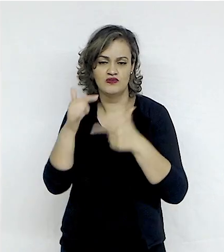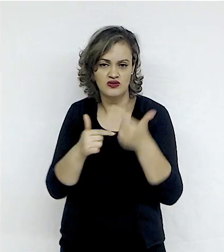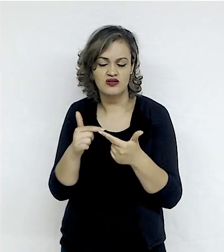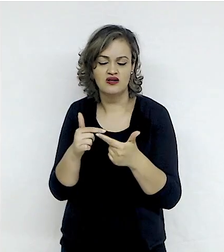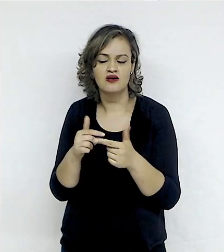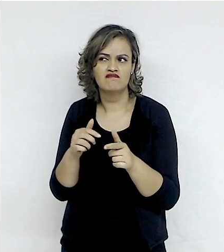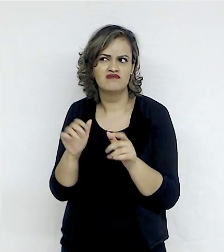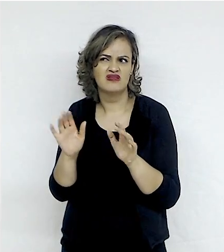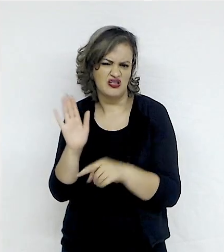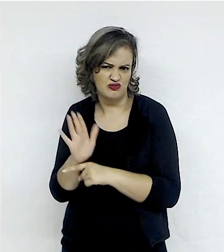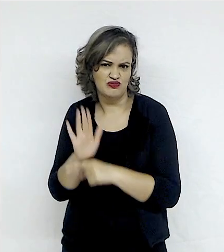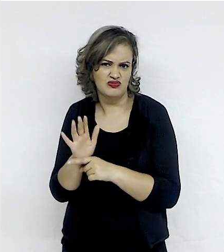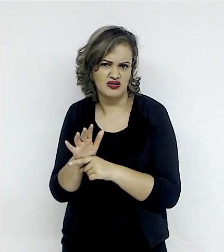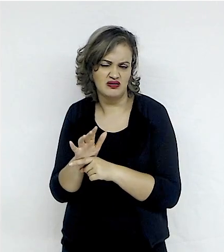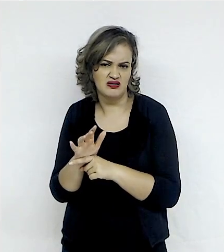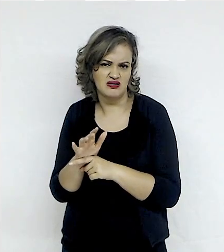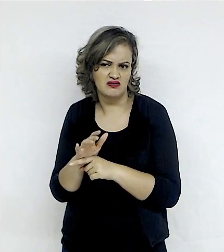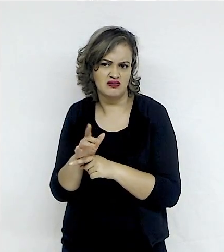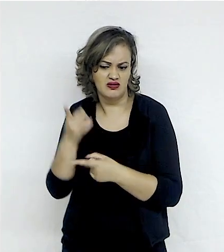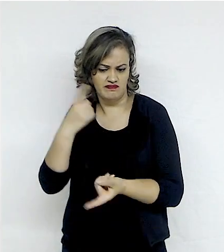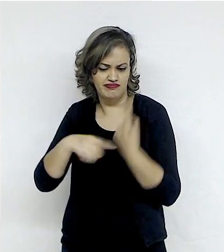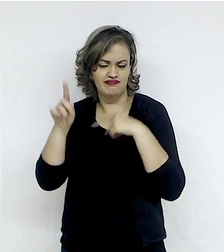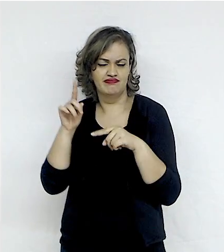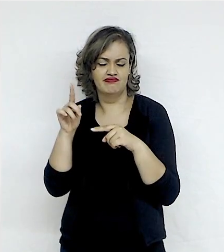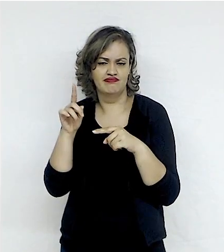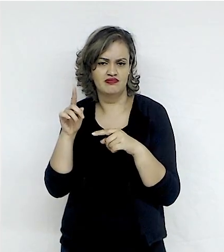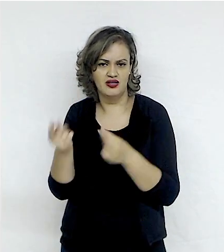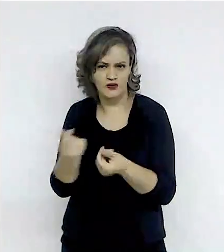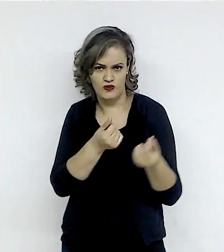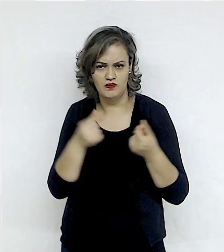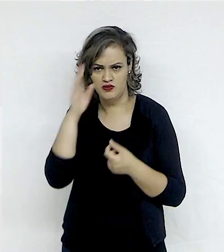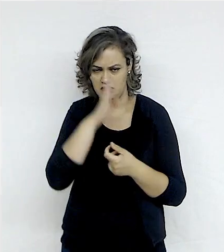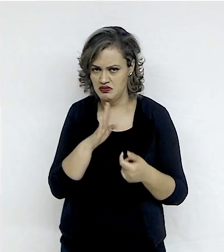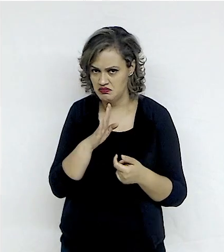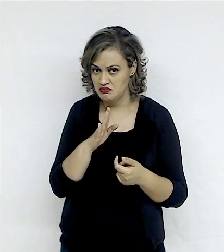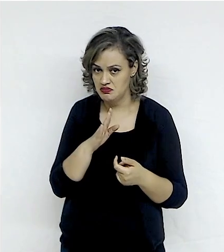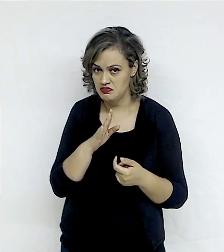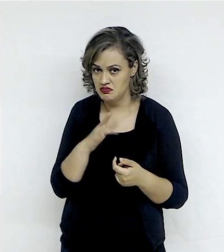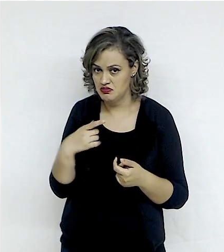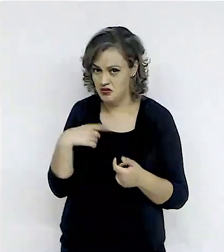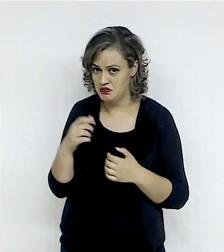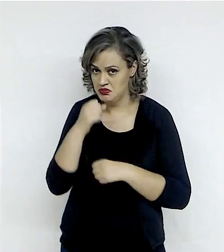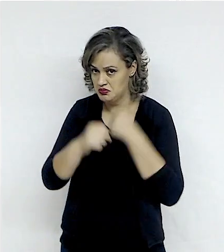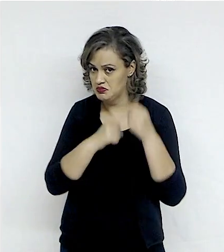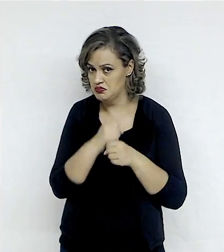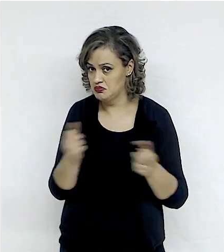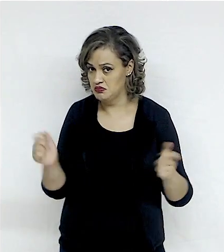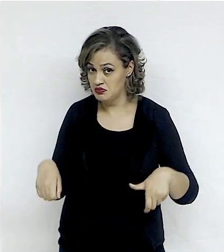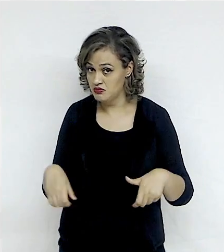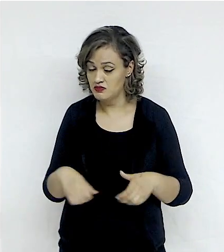podem contribuir para a alavancagem da economia nacional nos próximos anos?